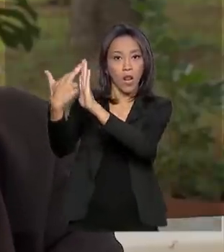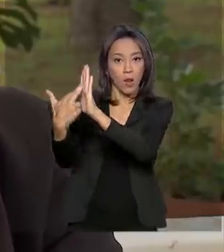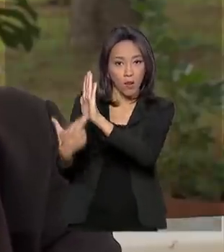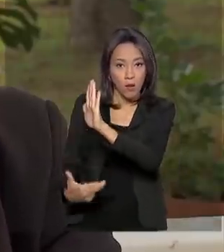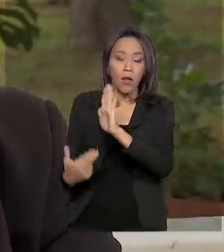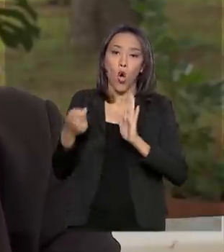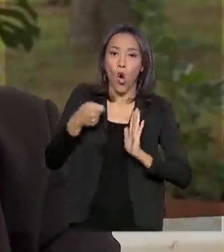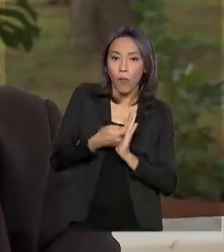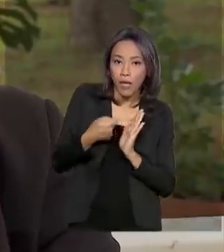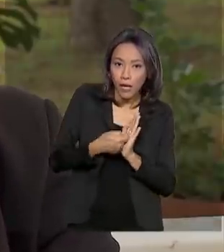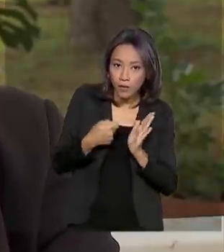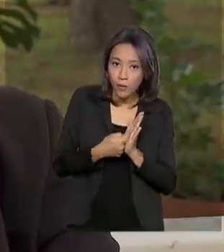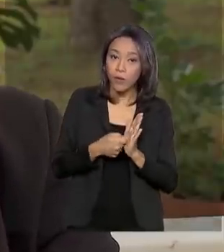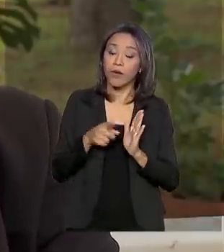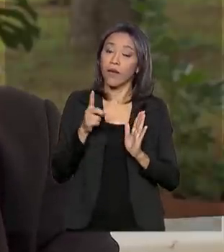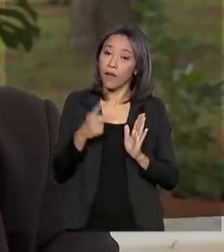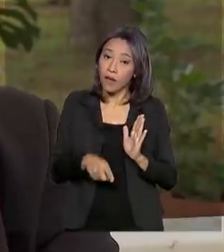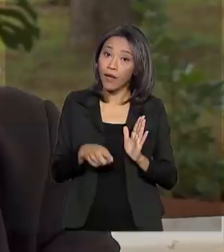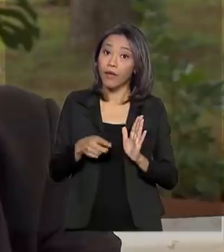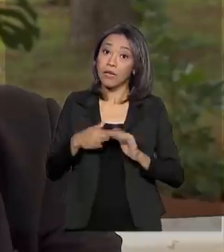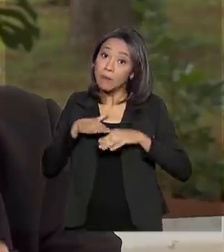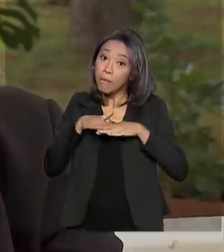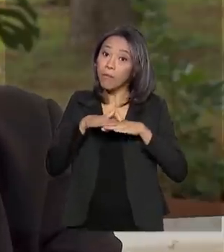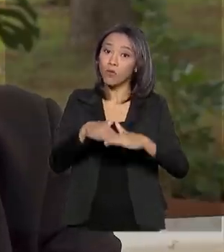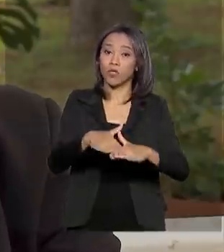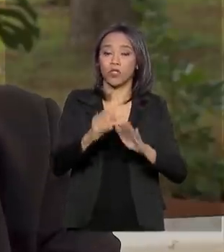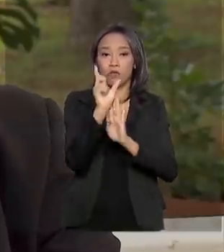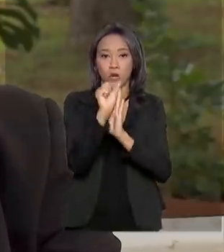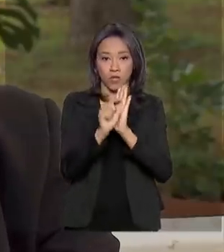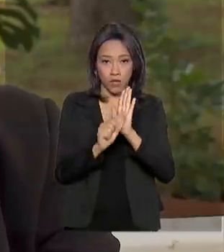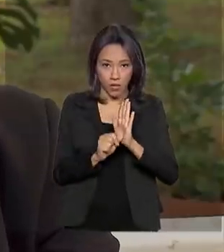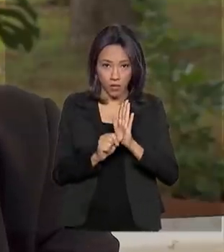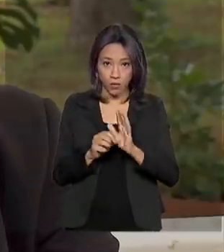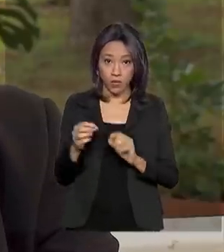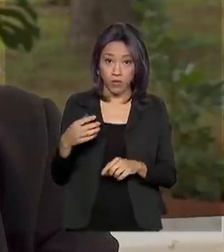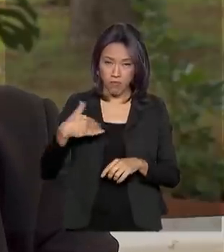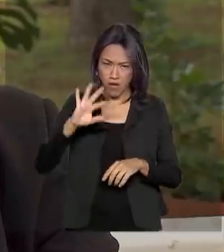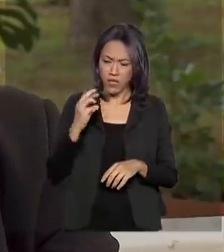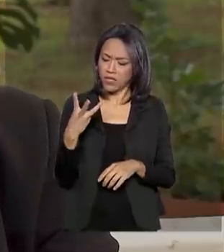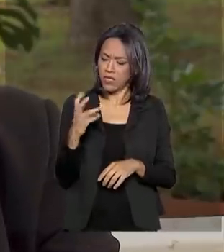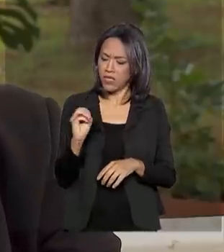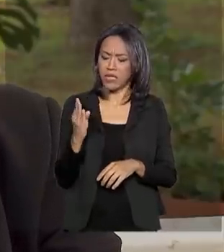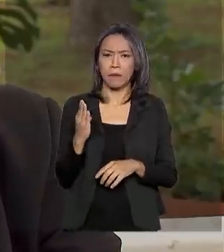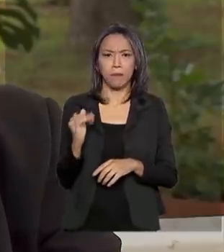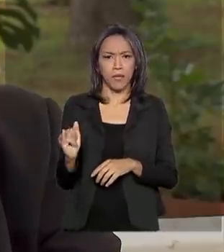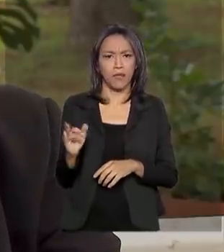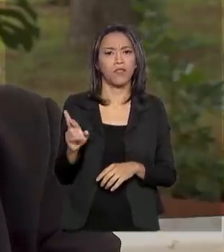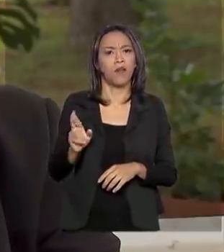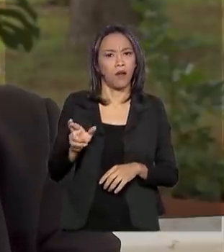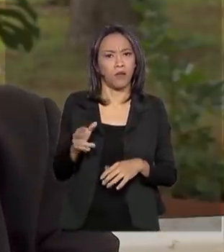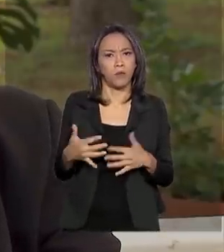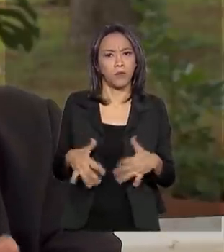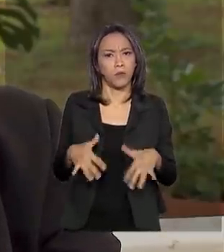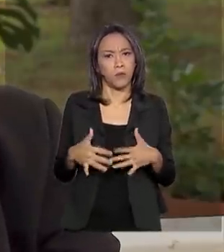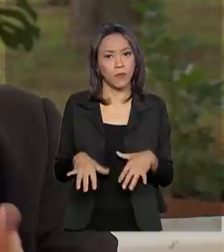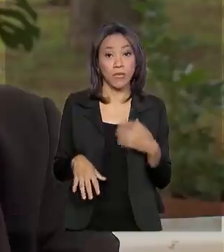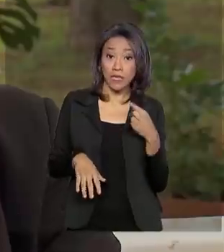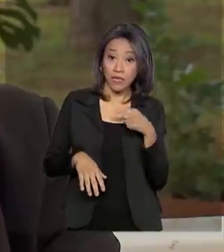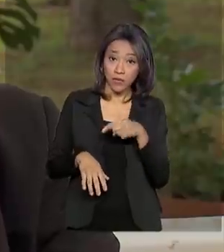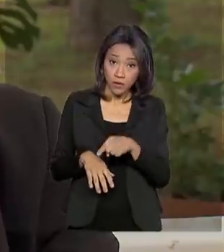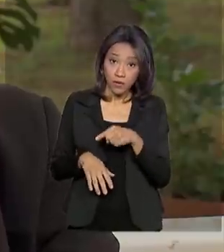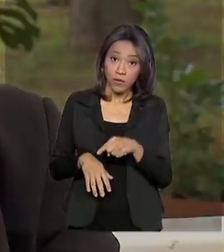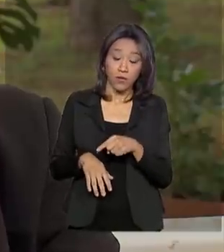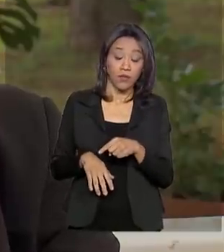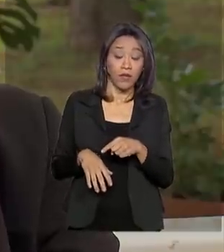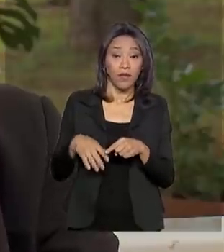em mais uma parcela de orçamento impositivo de mais de 30 bilhões, o que ultrapassa